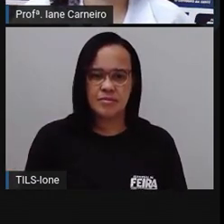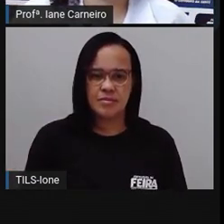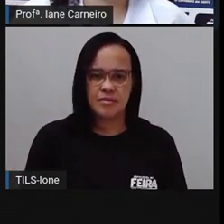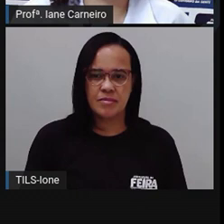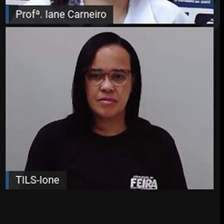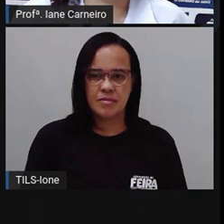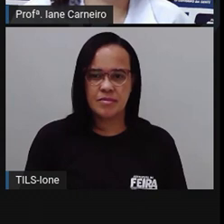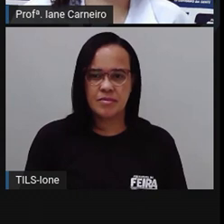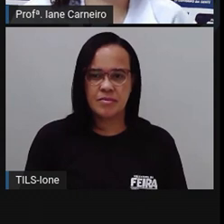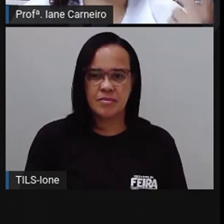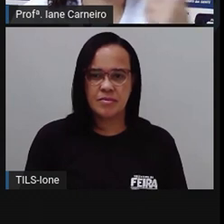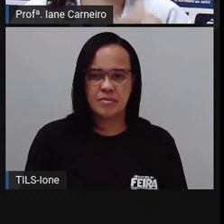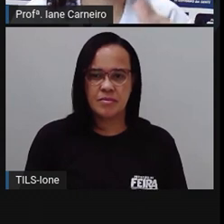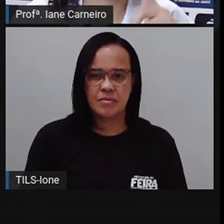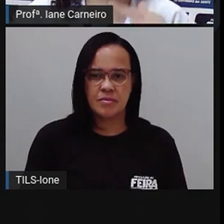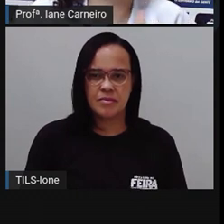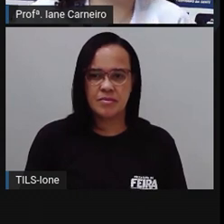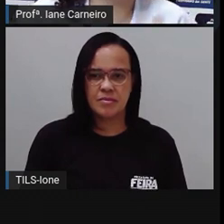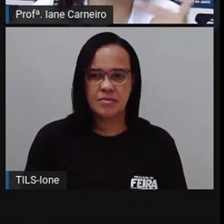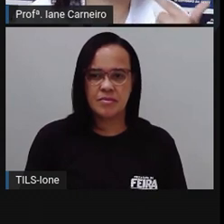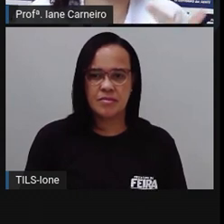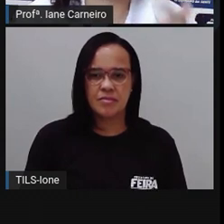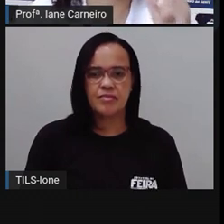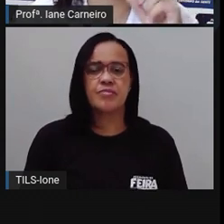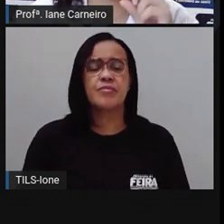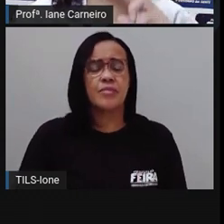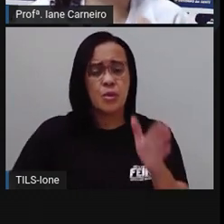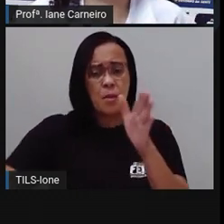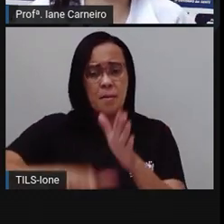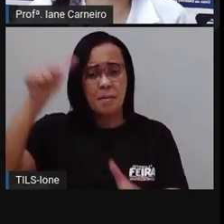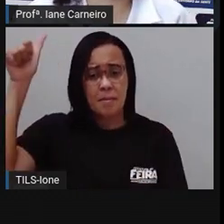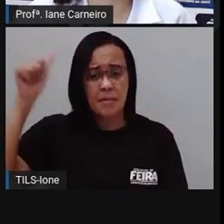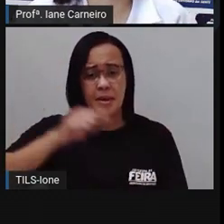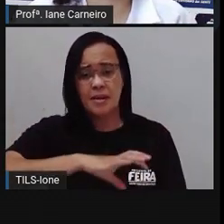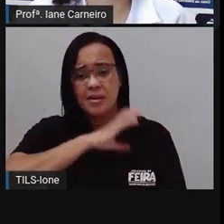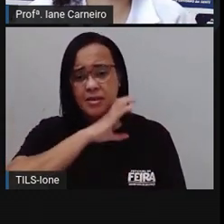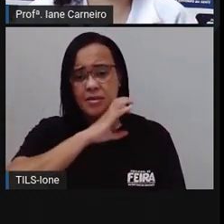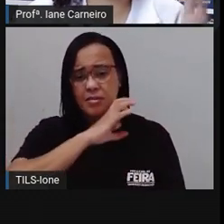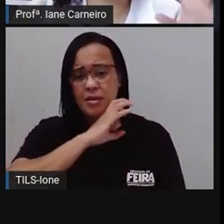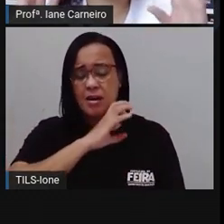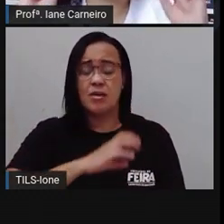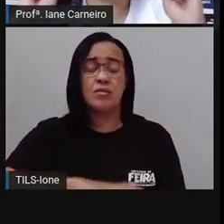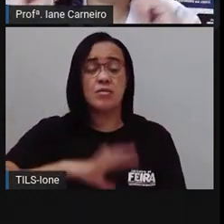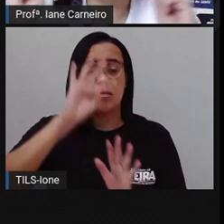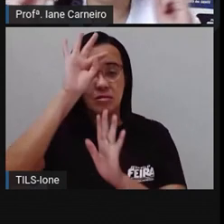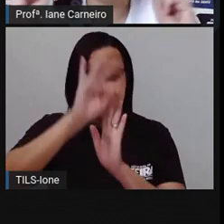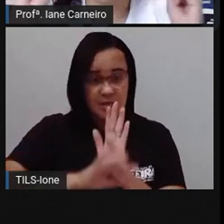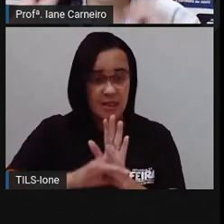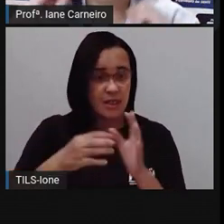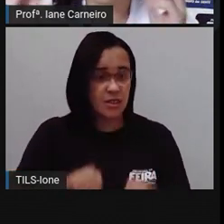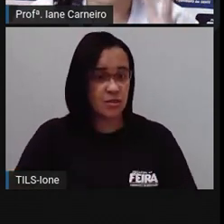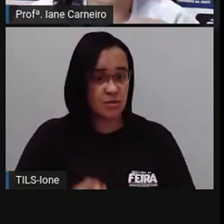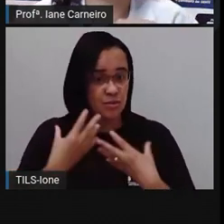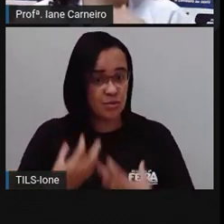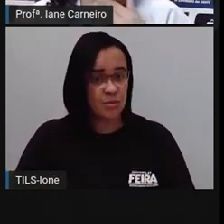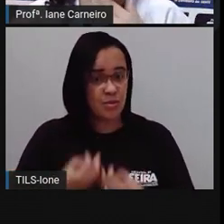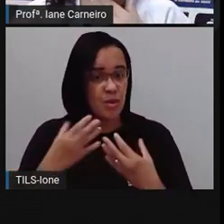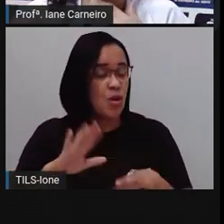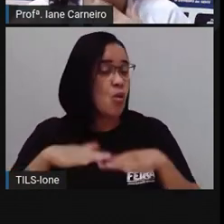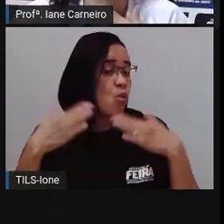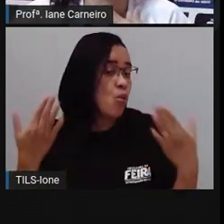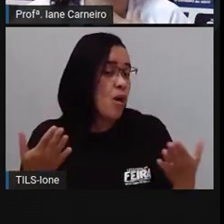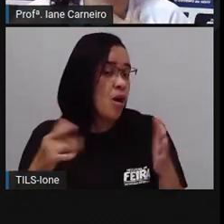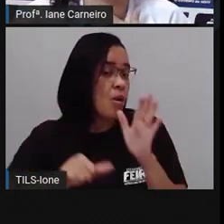E agora, ó, qual é o primeiro animal citado no poema? Qual é o primeiro animal que a gente fala